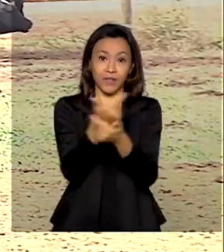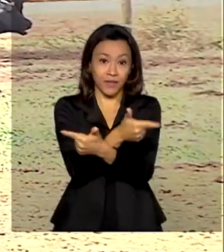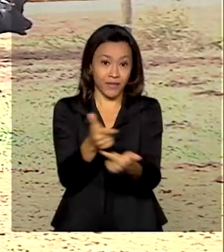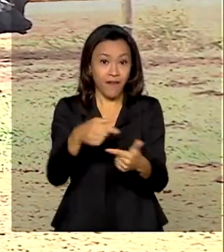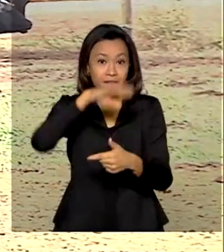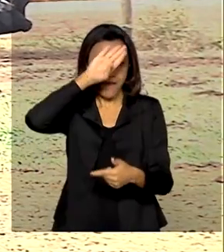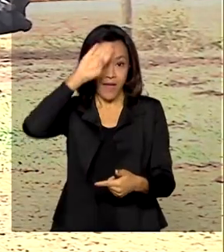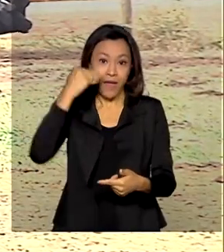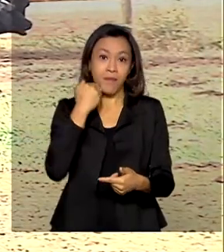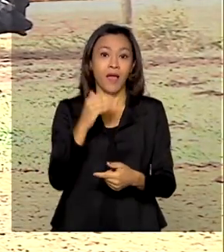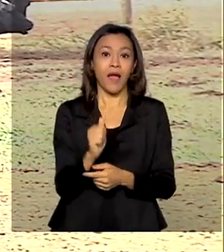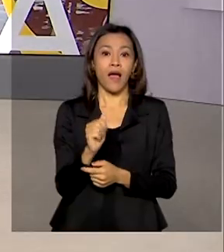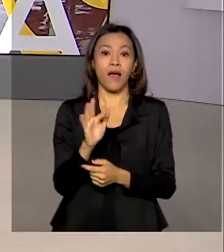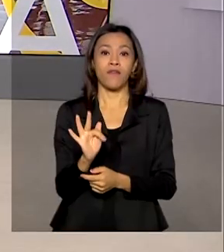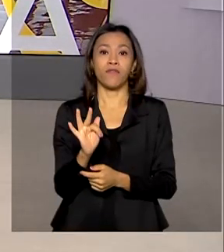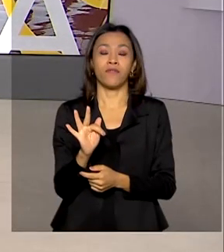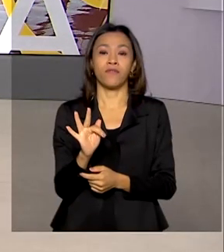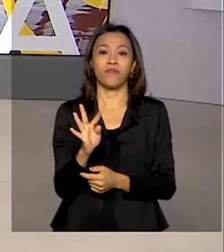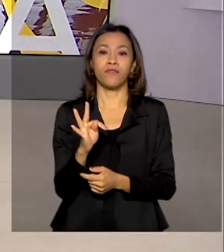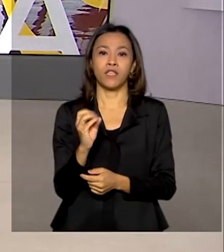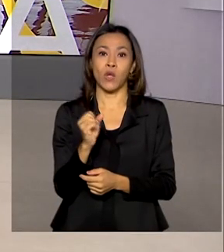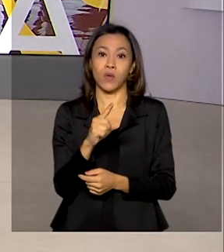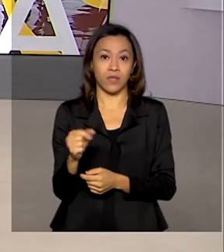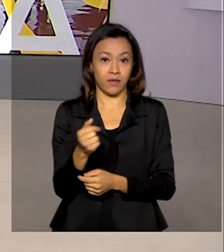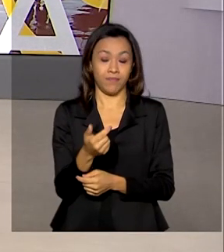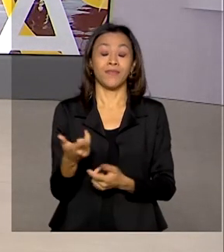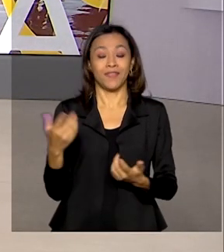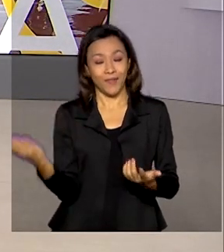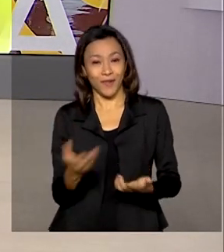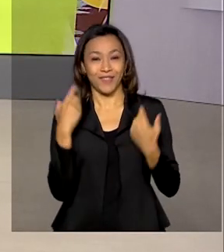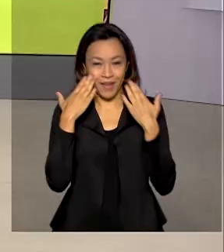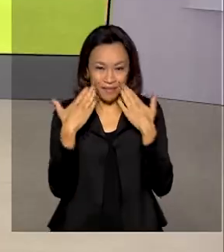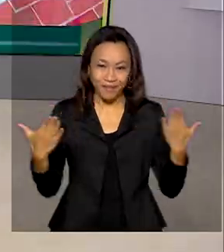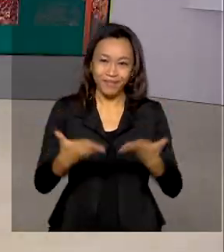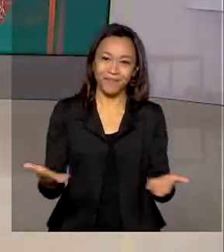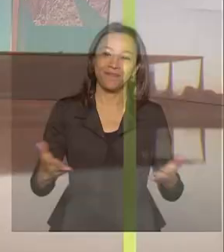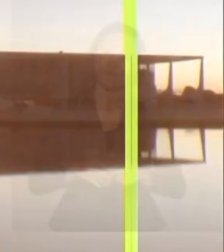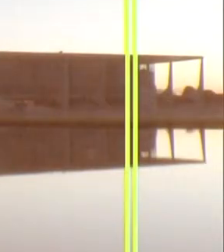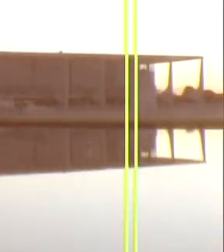aftosa sem vacinação. O Brasil em Dia já está no ar.